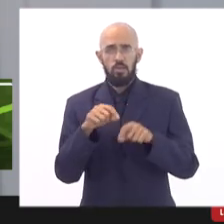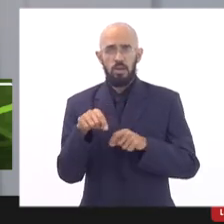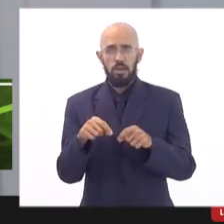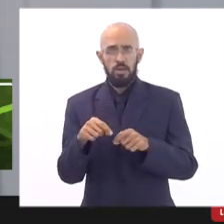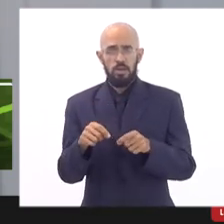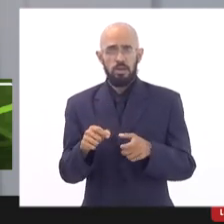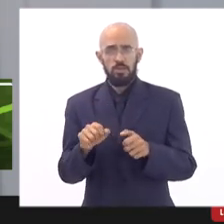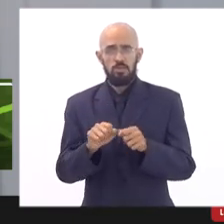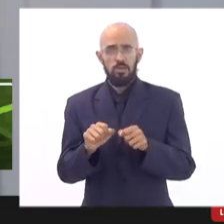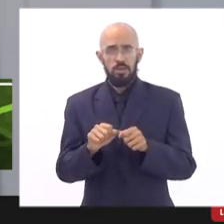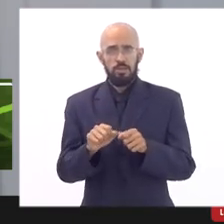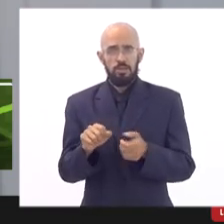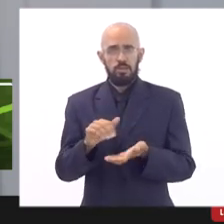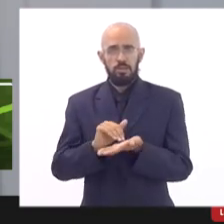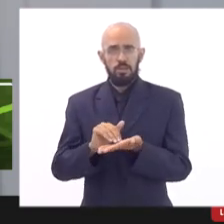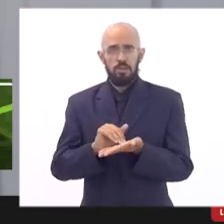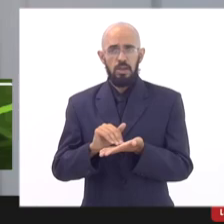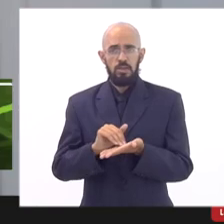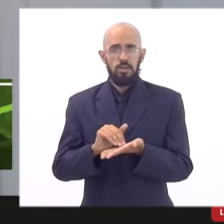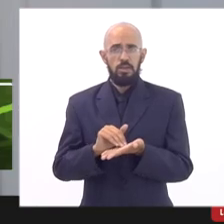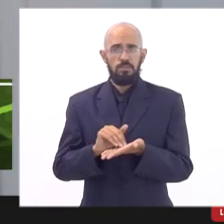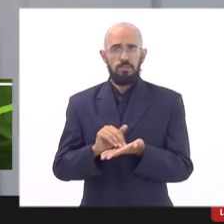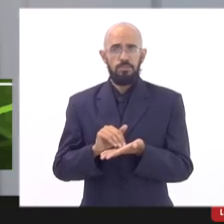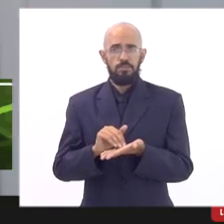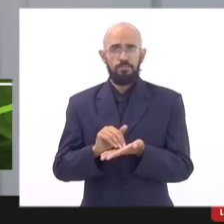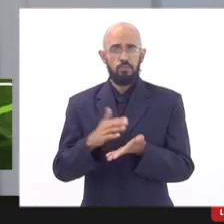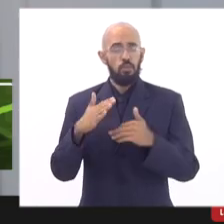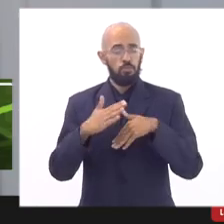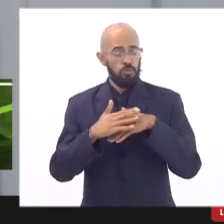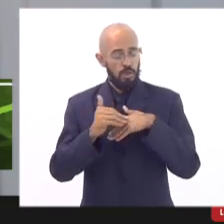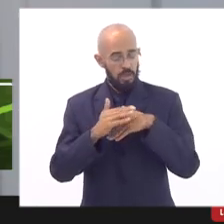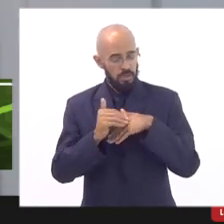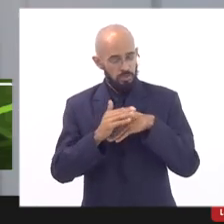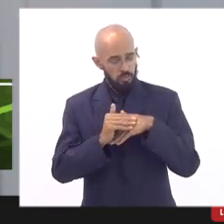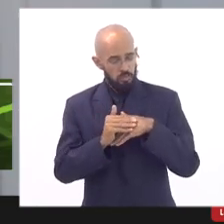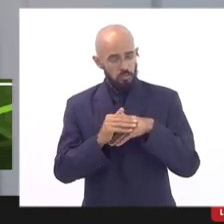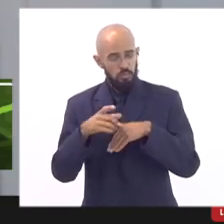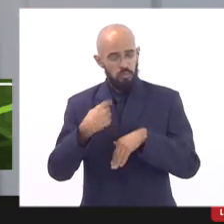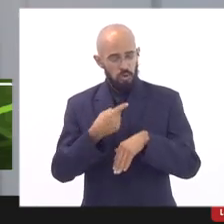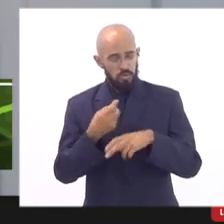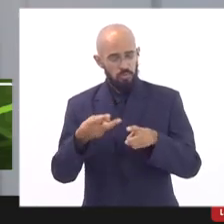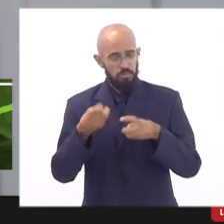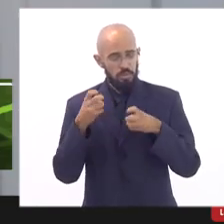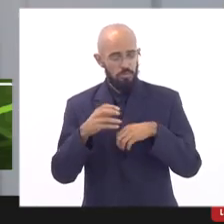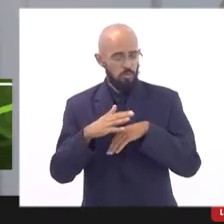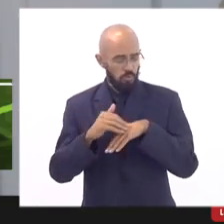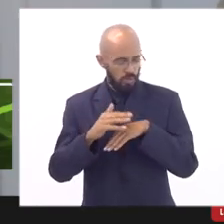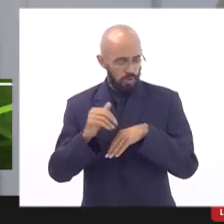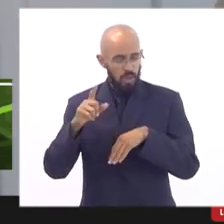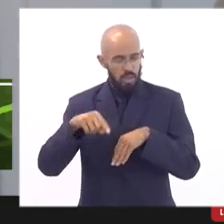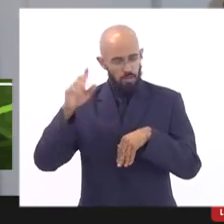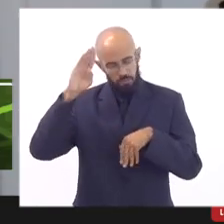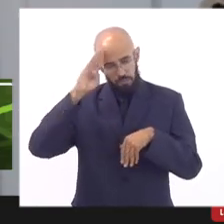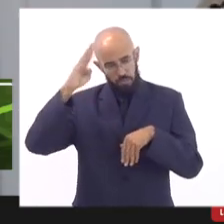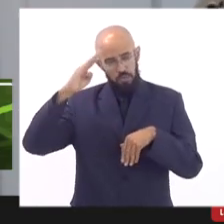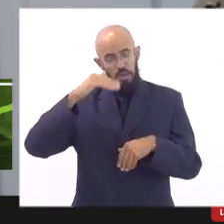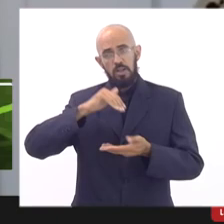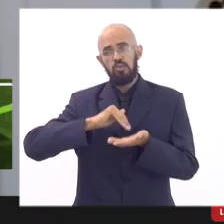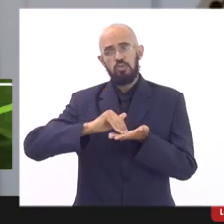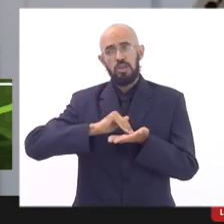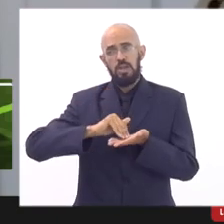secretaria como uma muito carinha a gente tem olhado muito carinho é uma prioridade do secretário